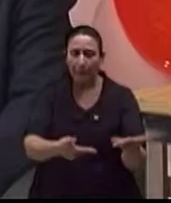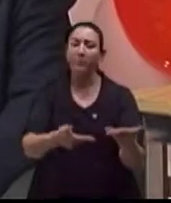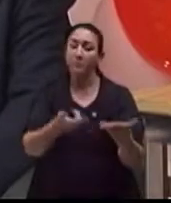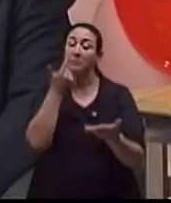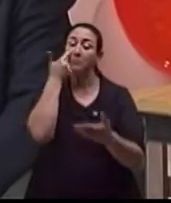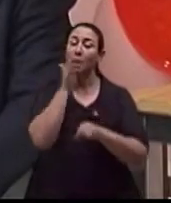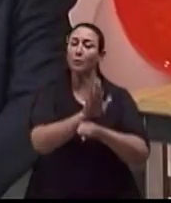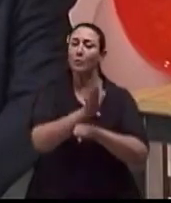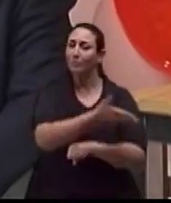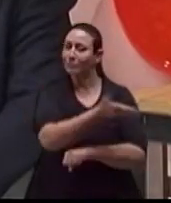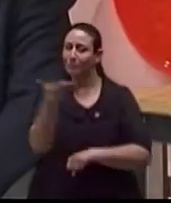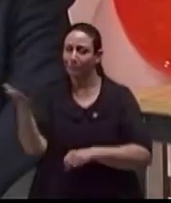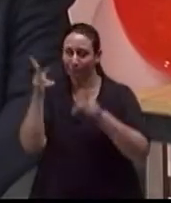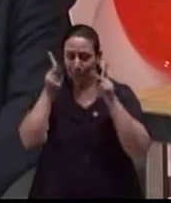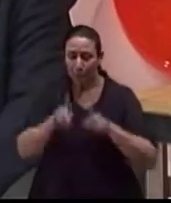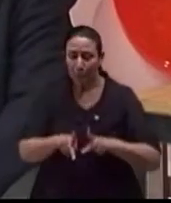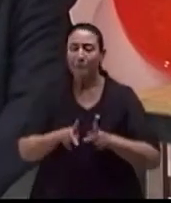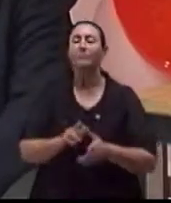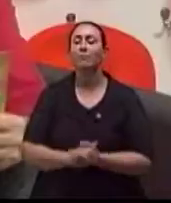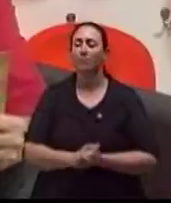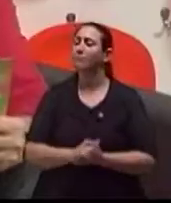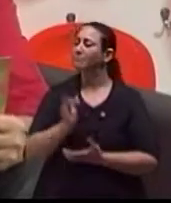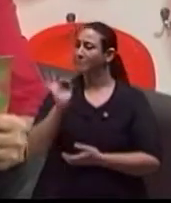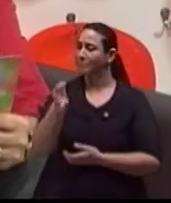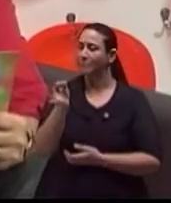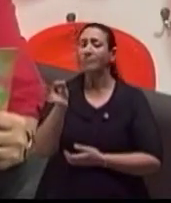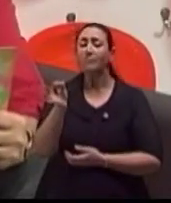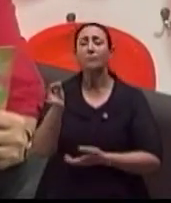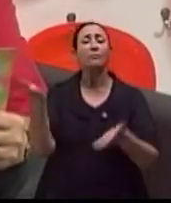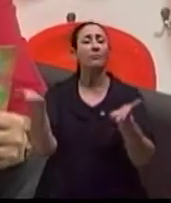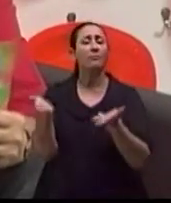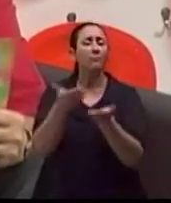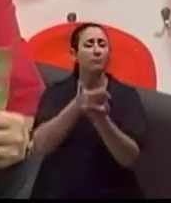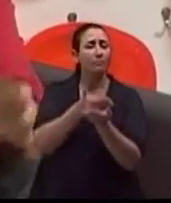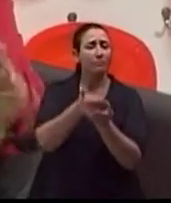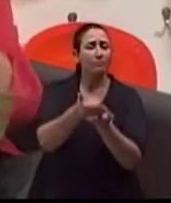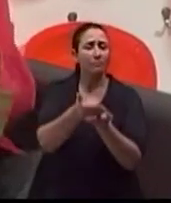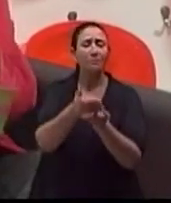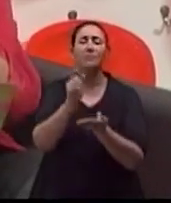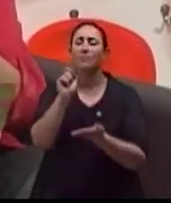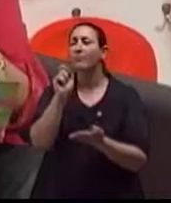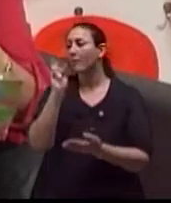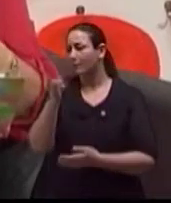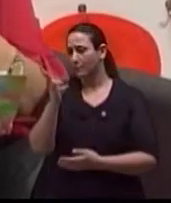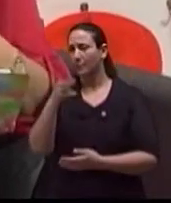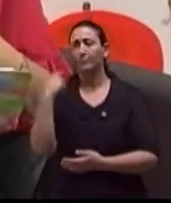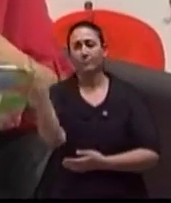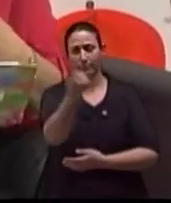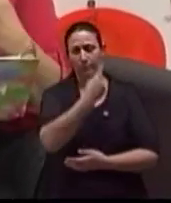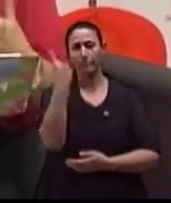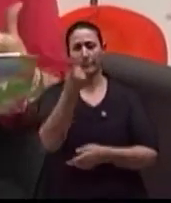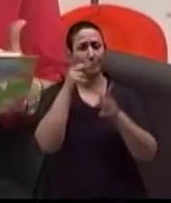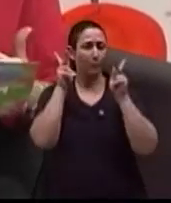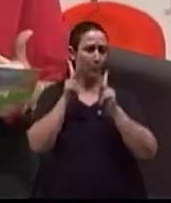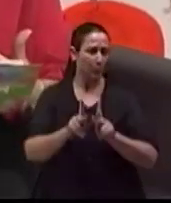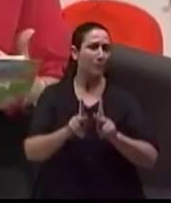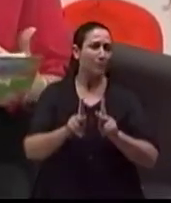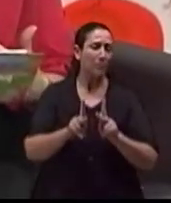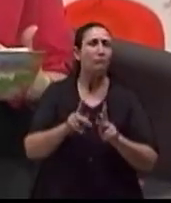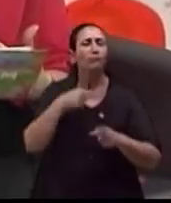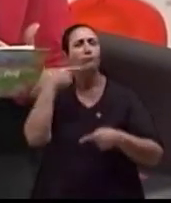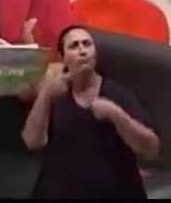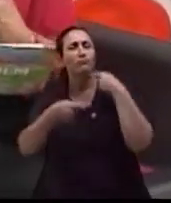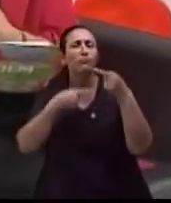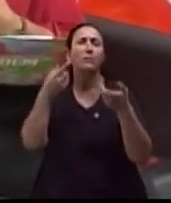ajuda aí para as pessoas. Com certeza, com certeza. Bom, iniciando aquela pergunta que muita gente ainda está se